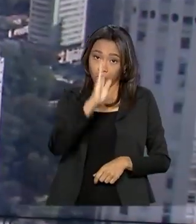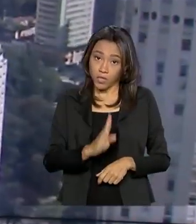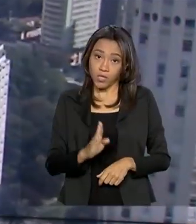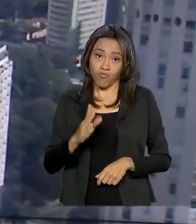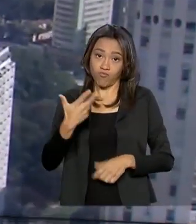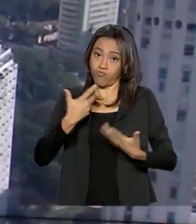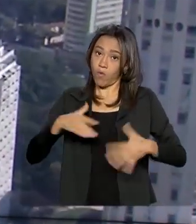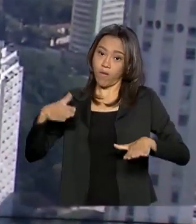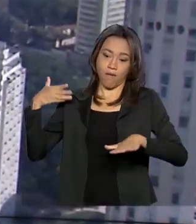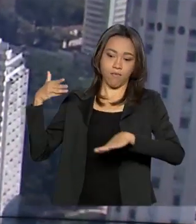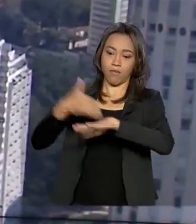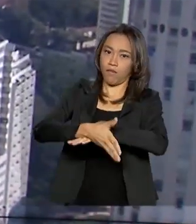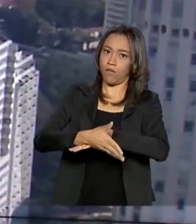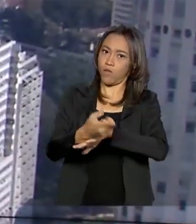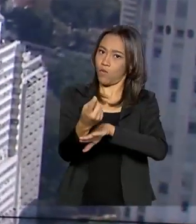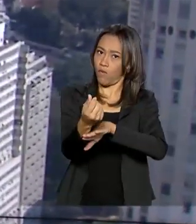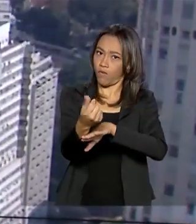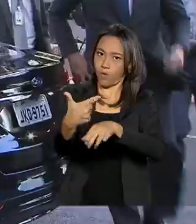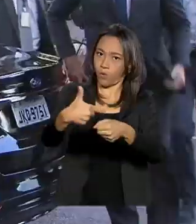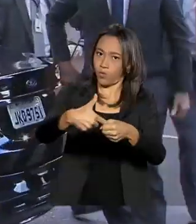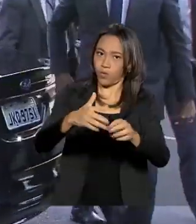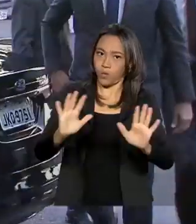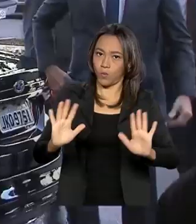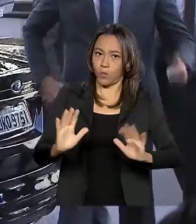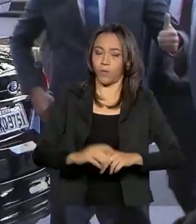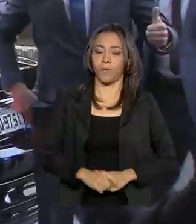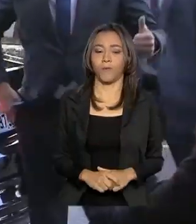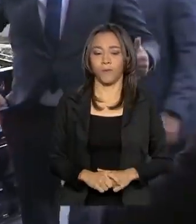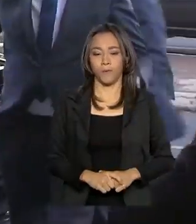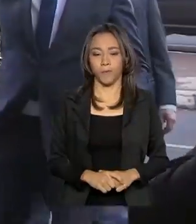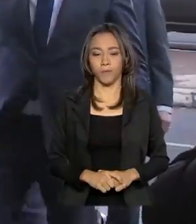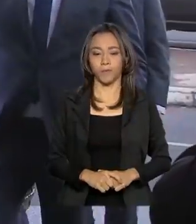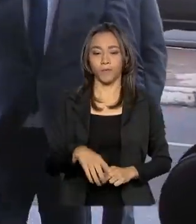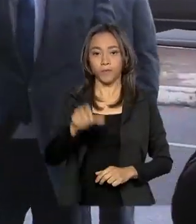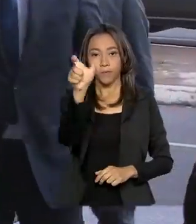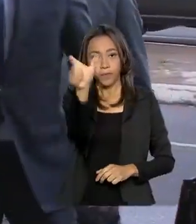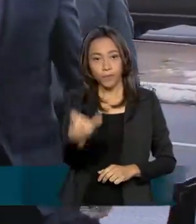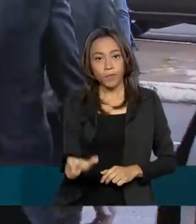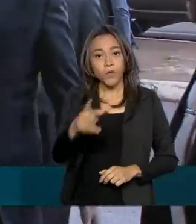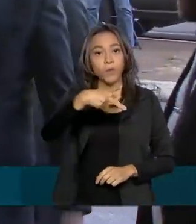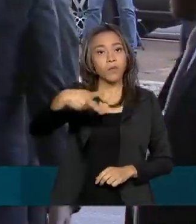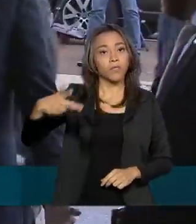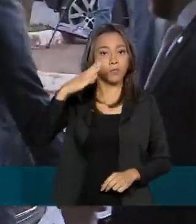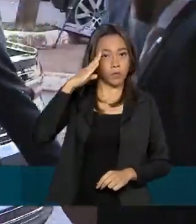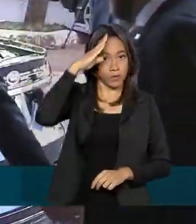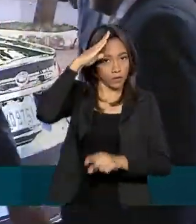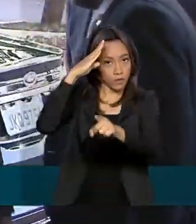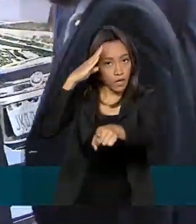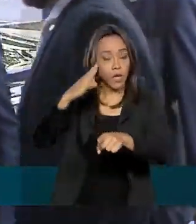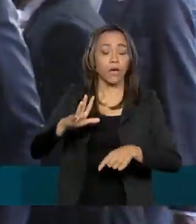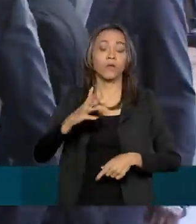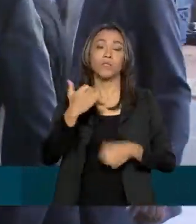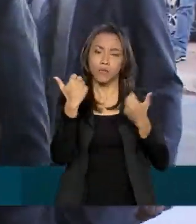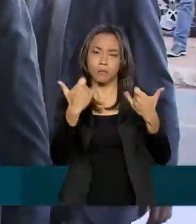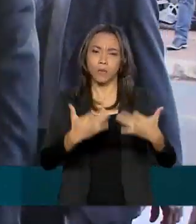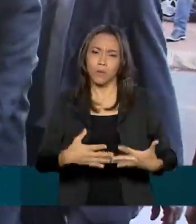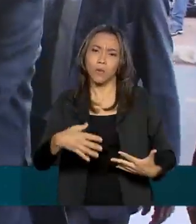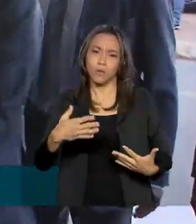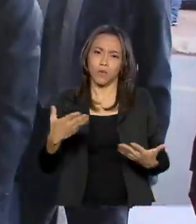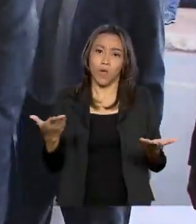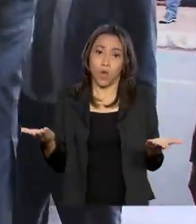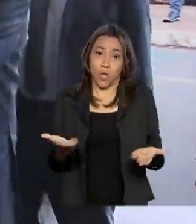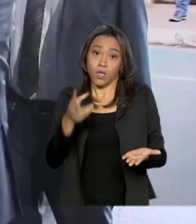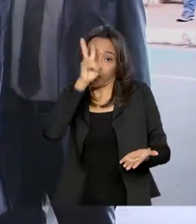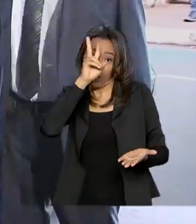intervir no preço dos combustíveis. O presidente Jair Bolsonaro descartou nesta segunda-feira